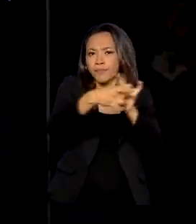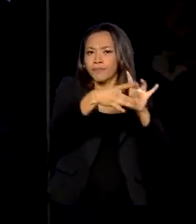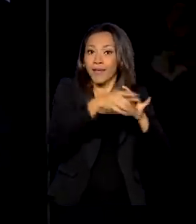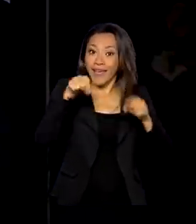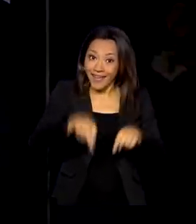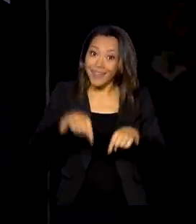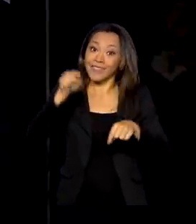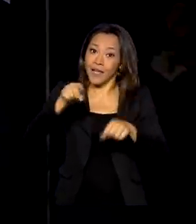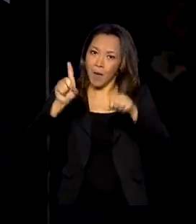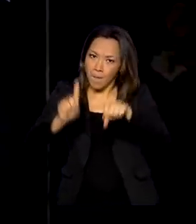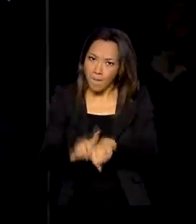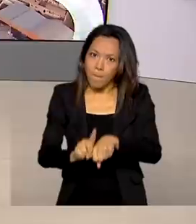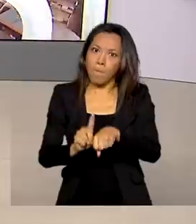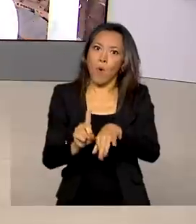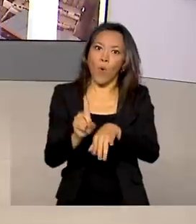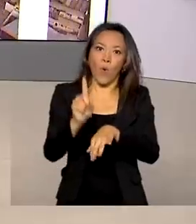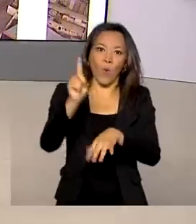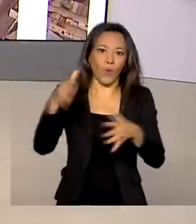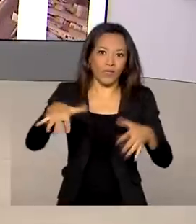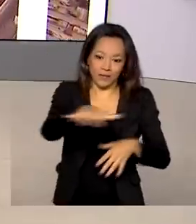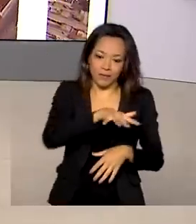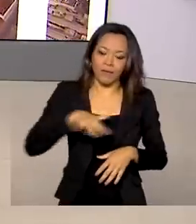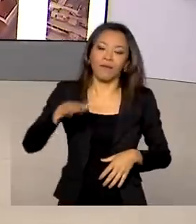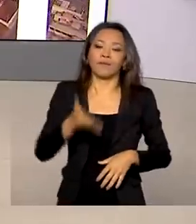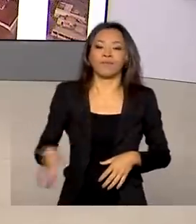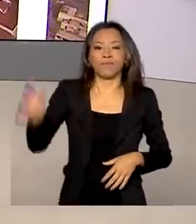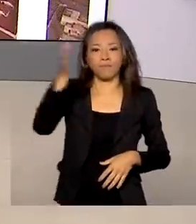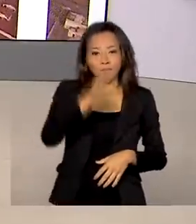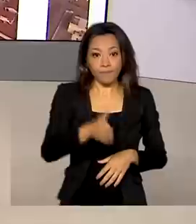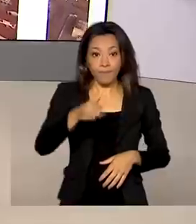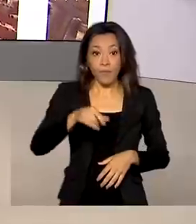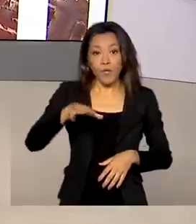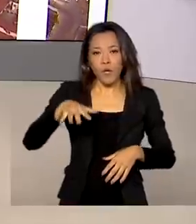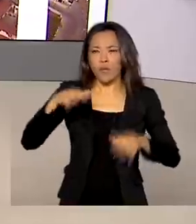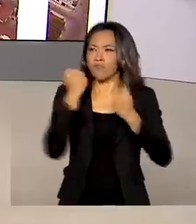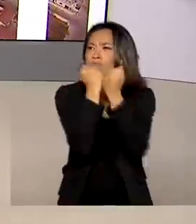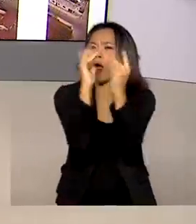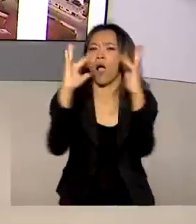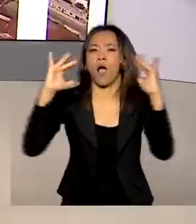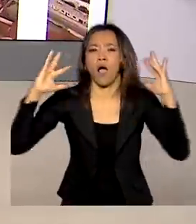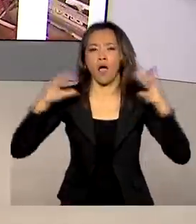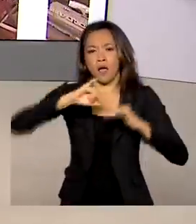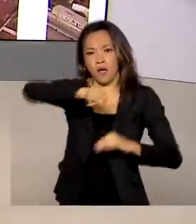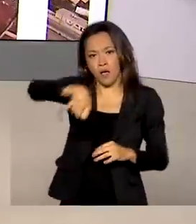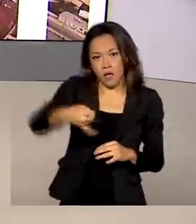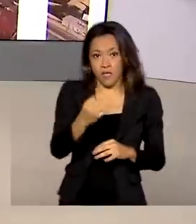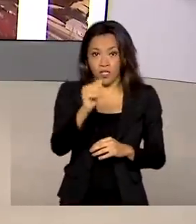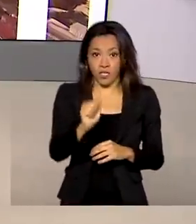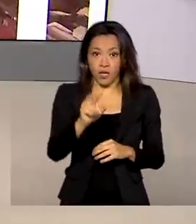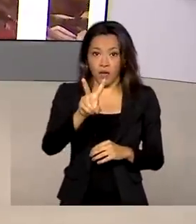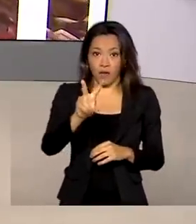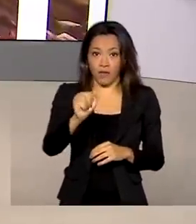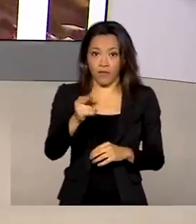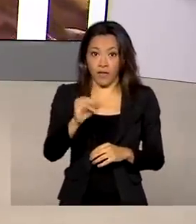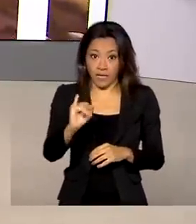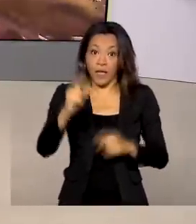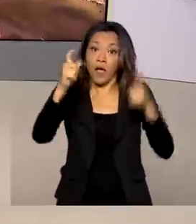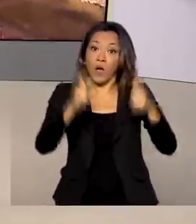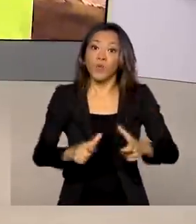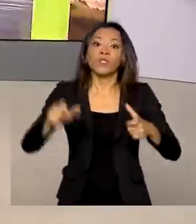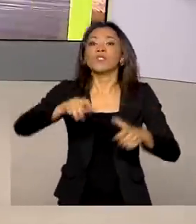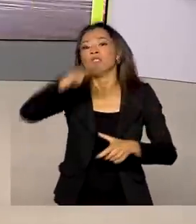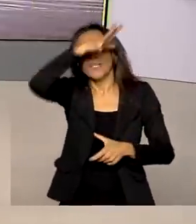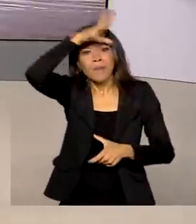do Programa Espacial Brasileiro. O Parque Javari Buriti, que fica no Amazonas, foi a oitava unidade de